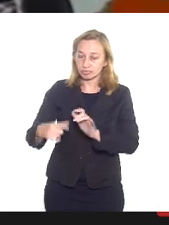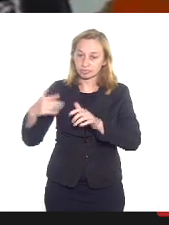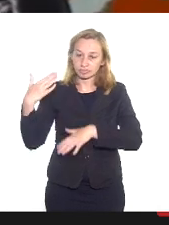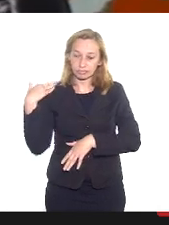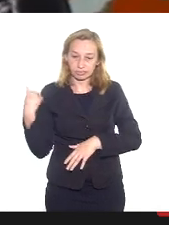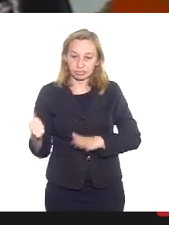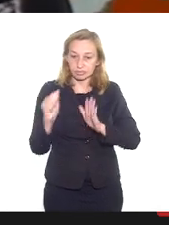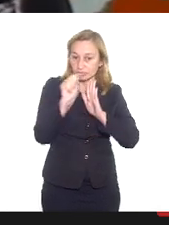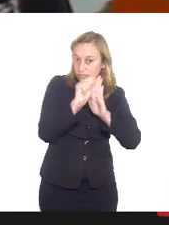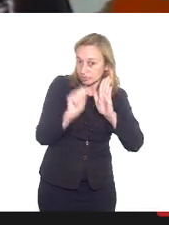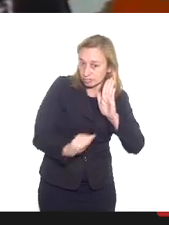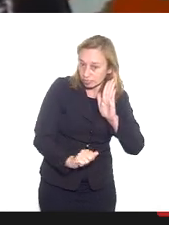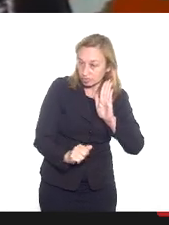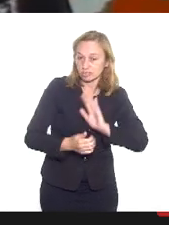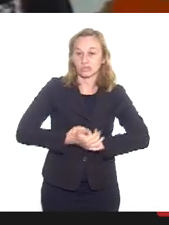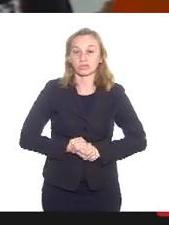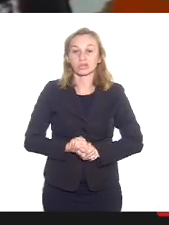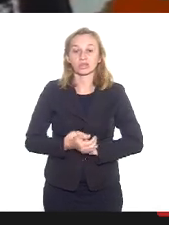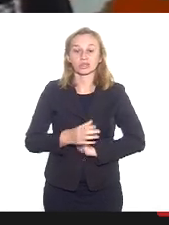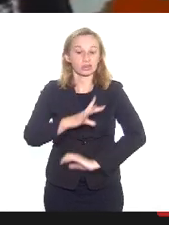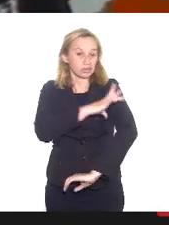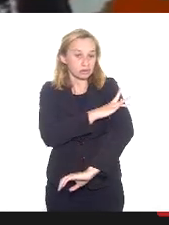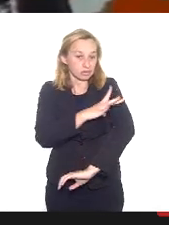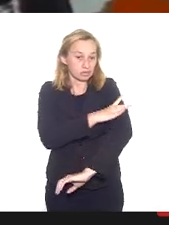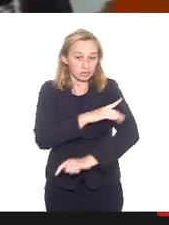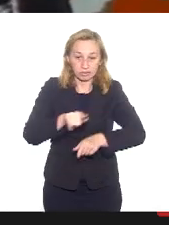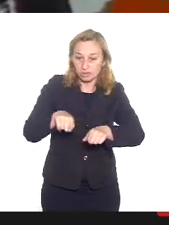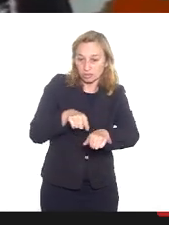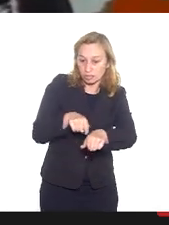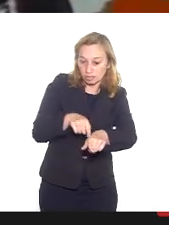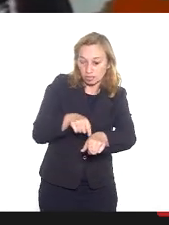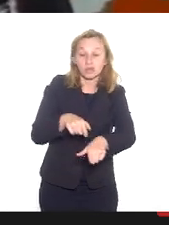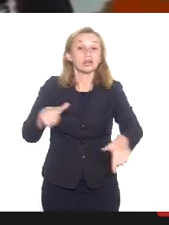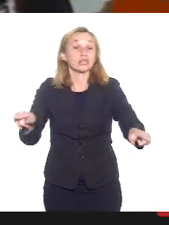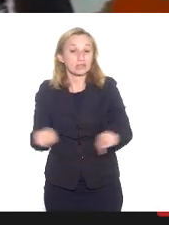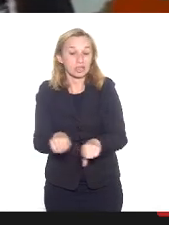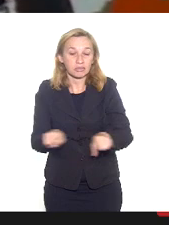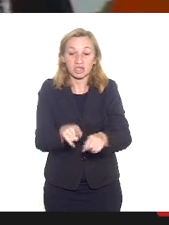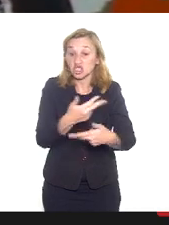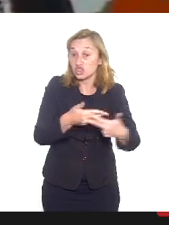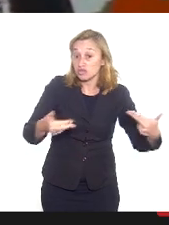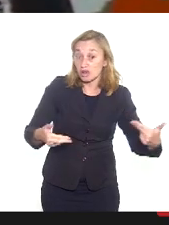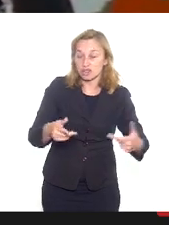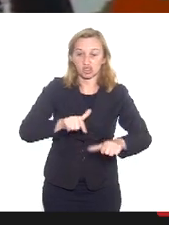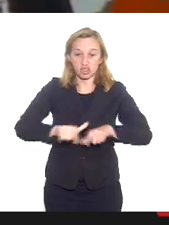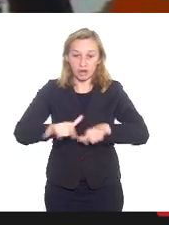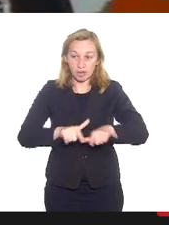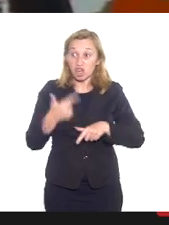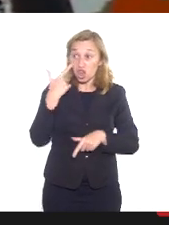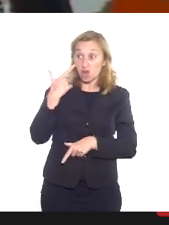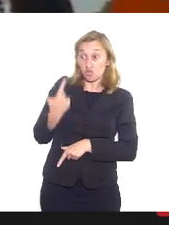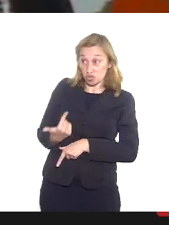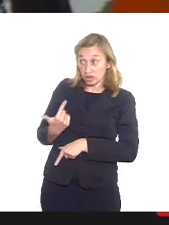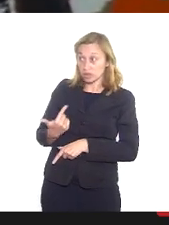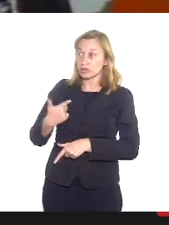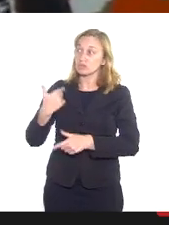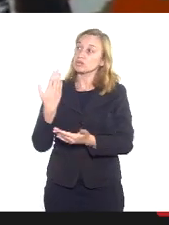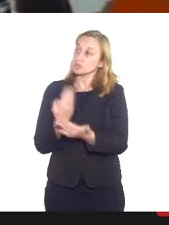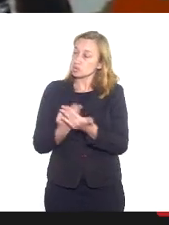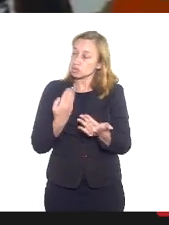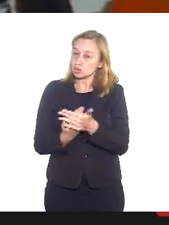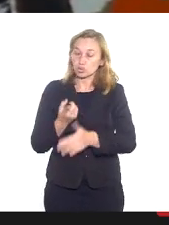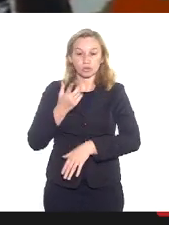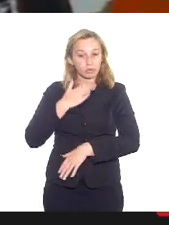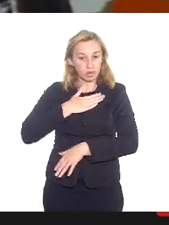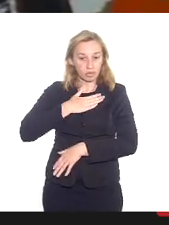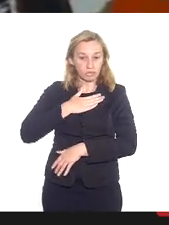terreiros, esse lado do candomblé e da umbanda também de muitos trabalhos assistenciais que eu presenciei isso no meu estudo, que